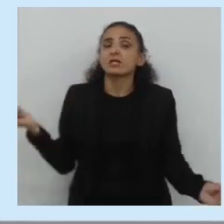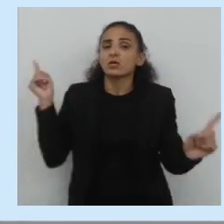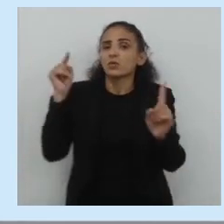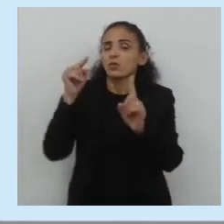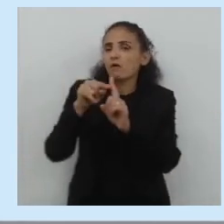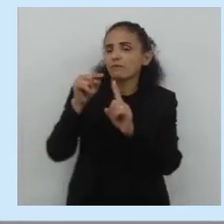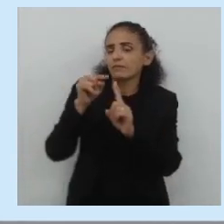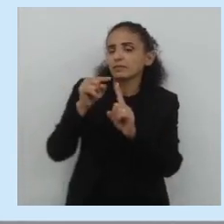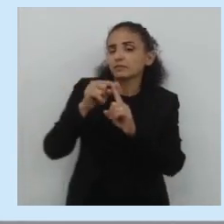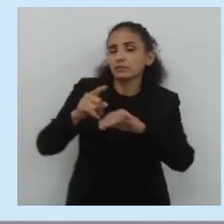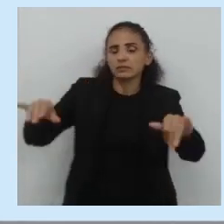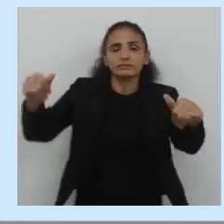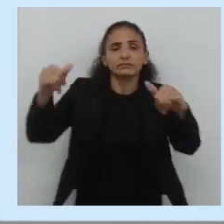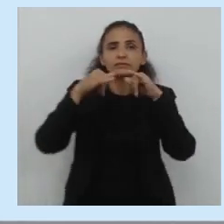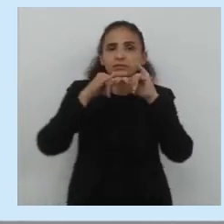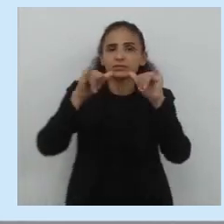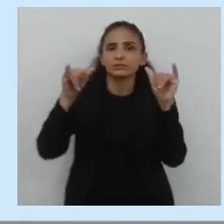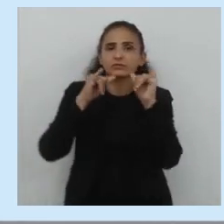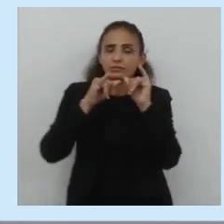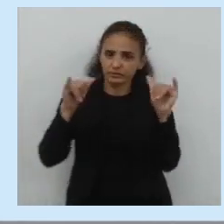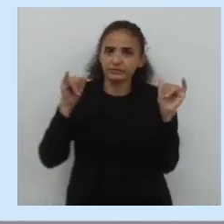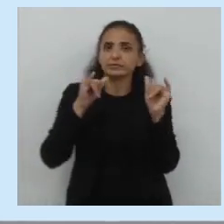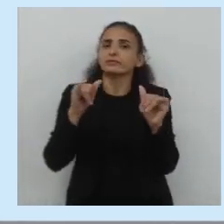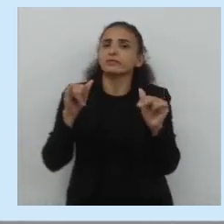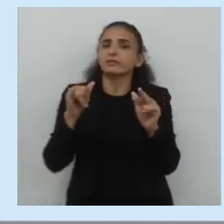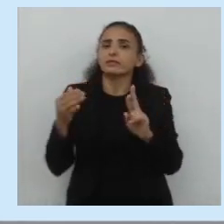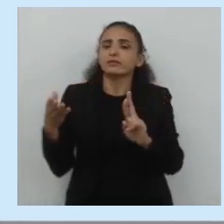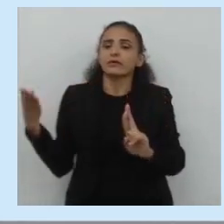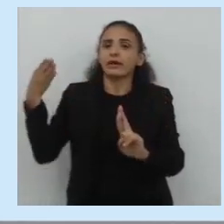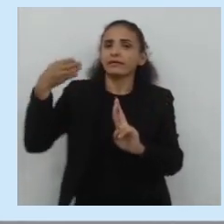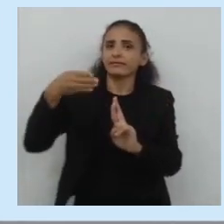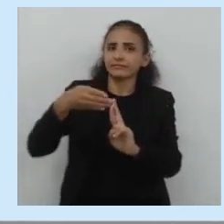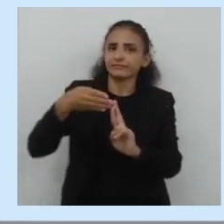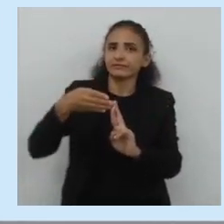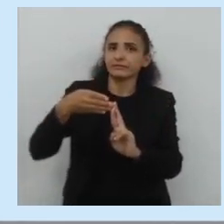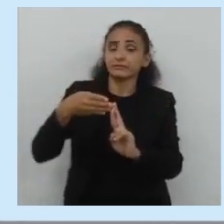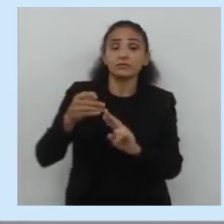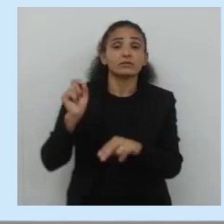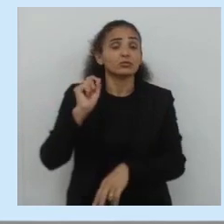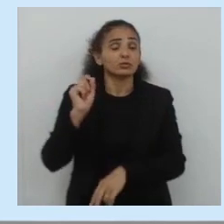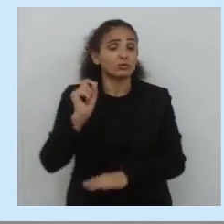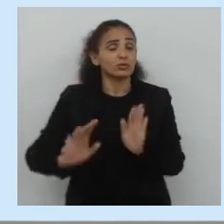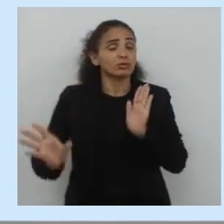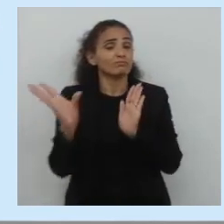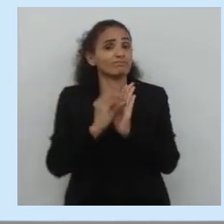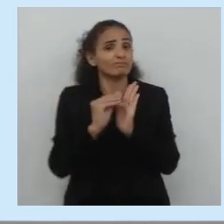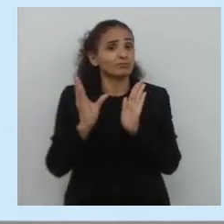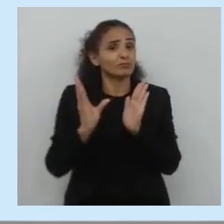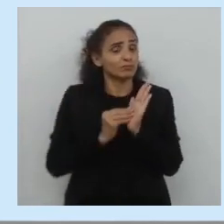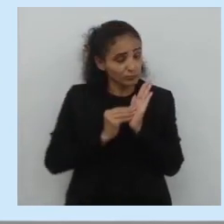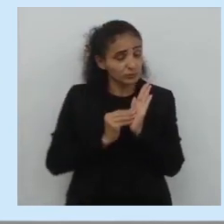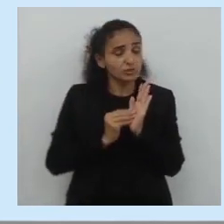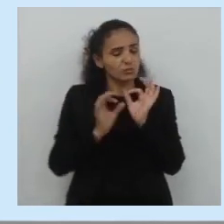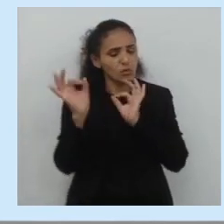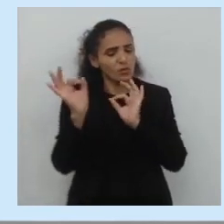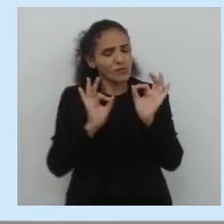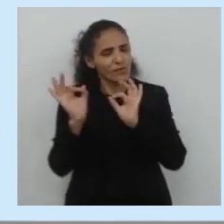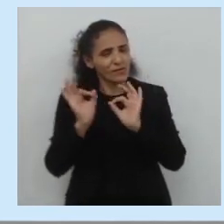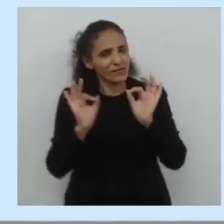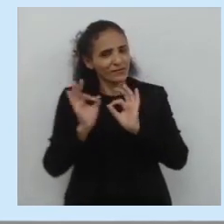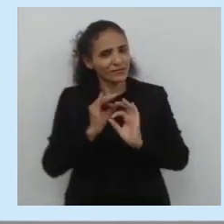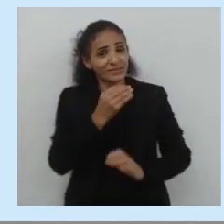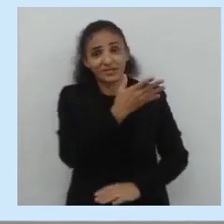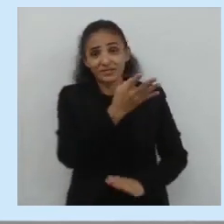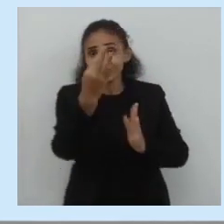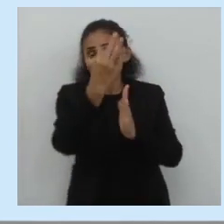receptor preferencial, certo? Então, as normas, o contexto, para que seu texto seja